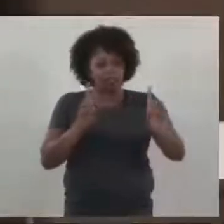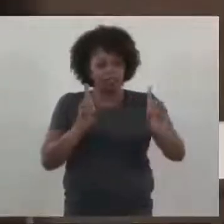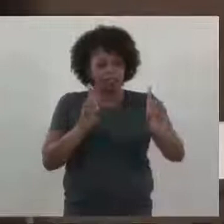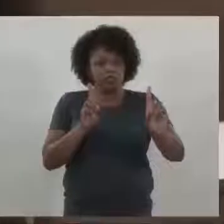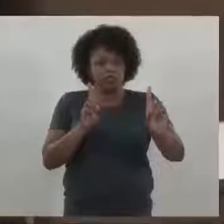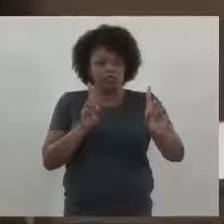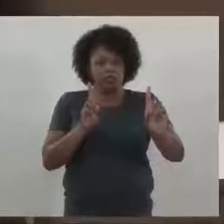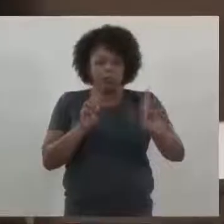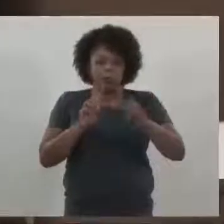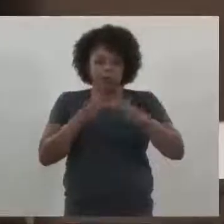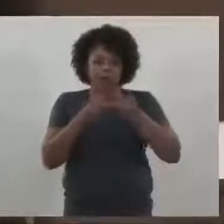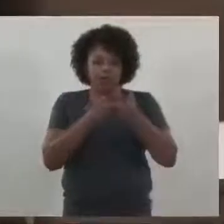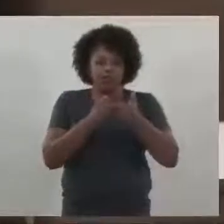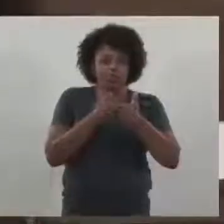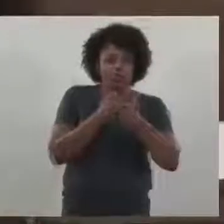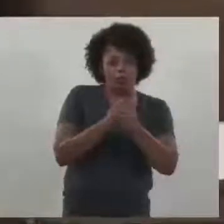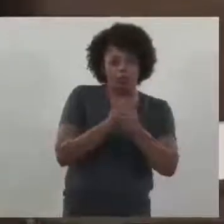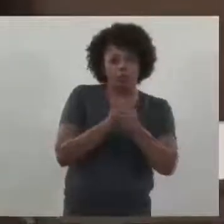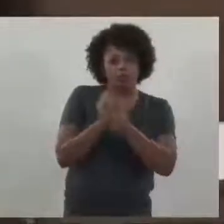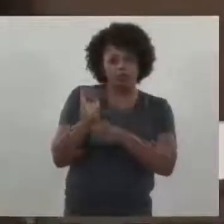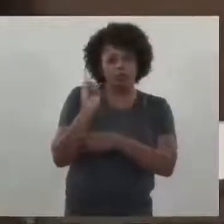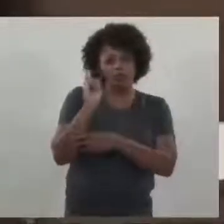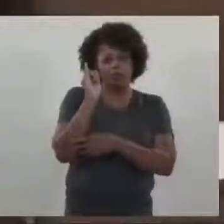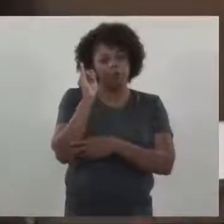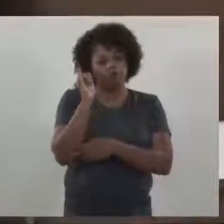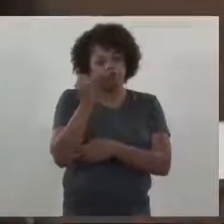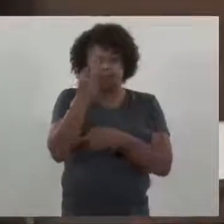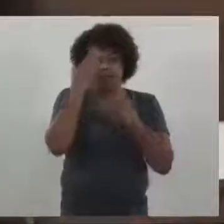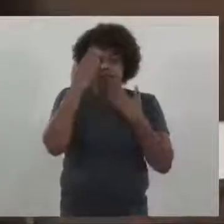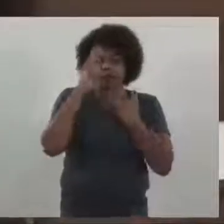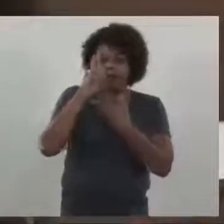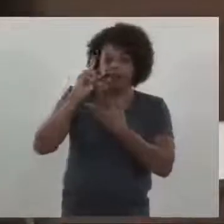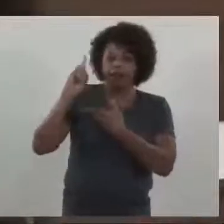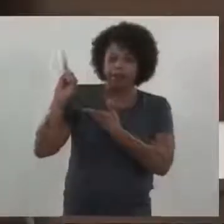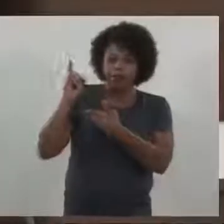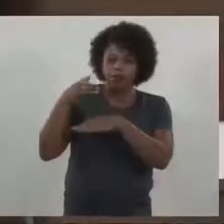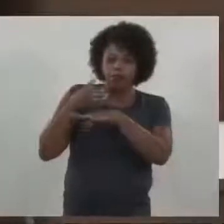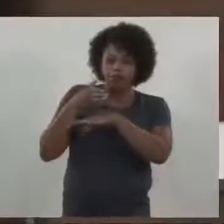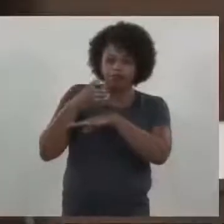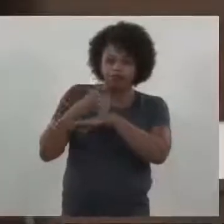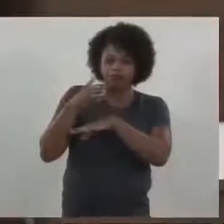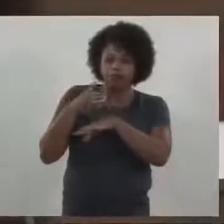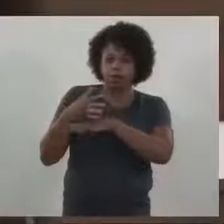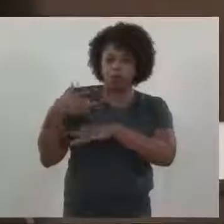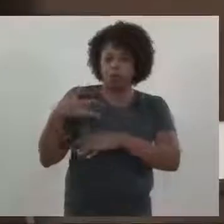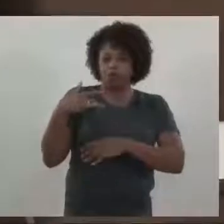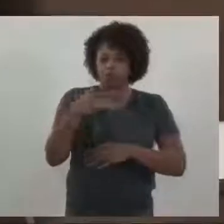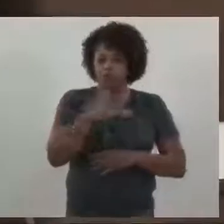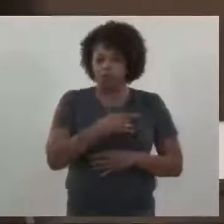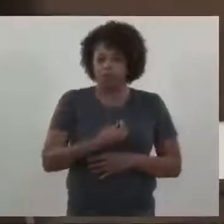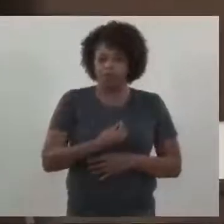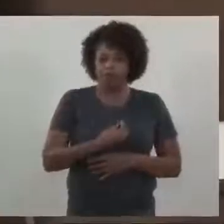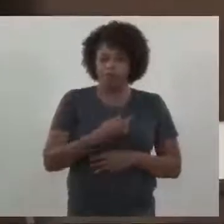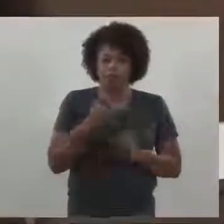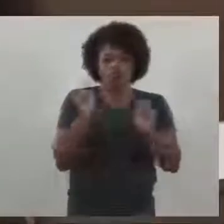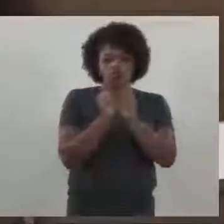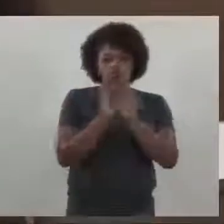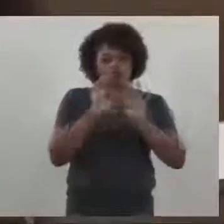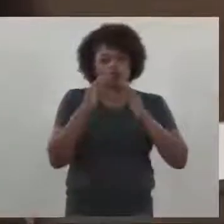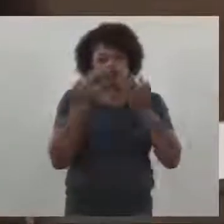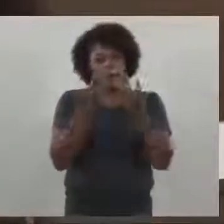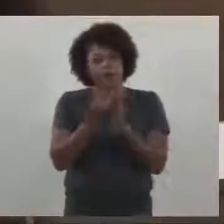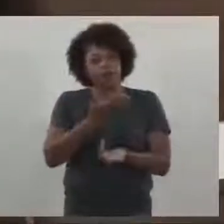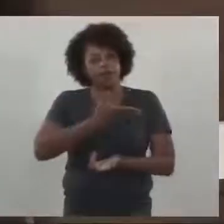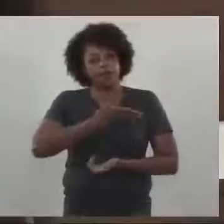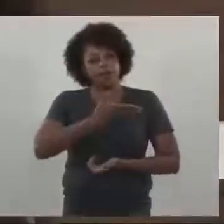perto. Quero agradecer a Deus pela oportunidade de estar saudável com a minha família, com os meus